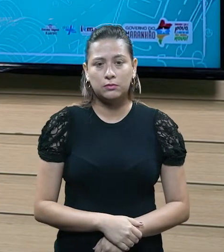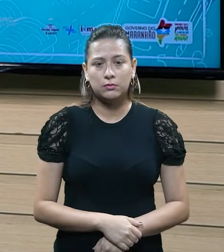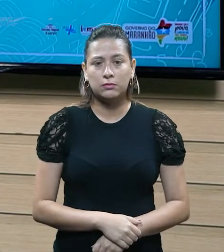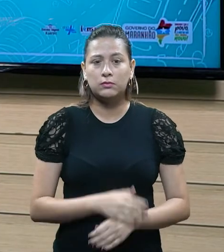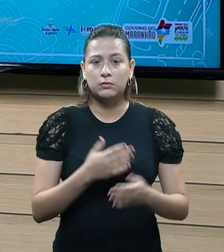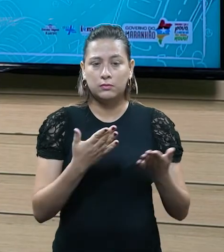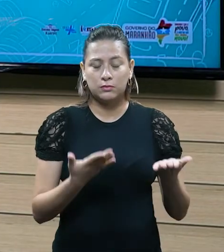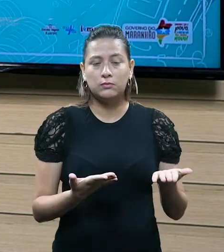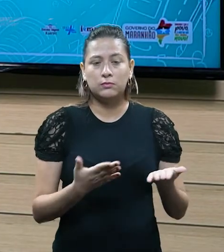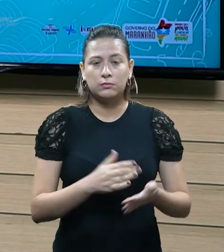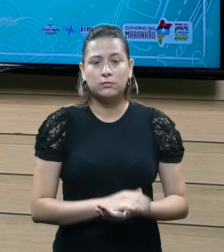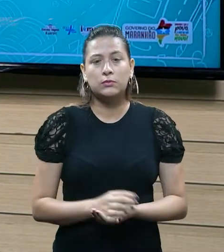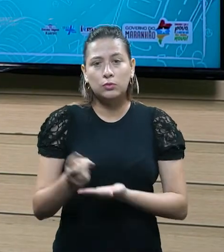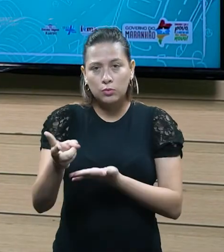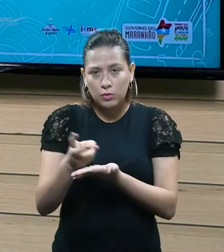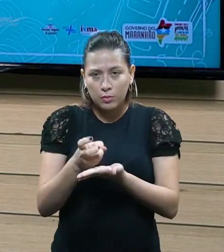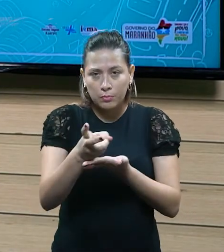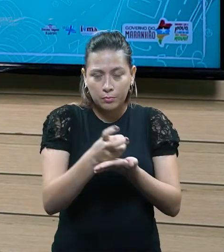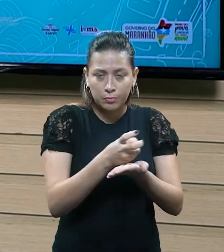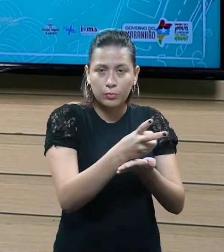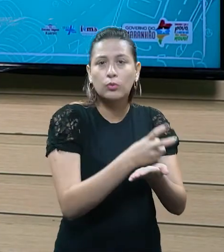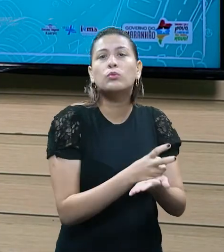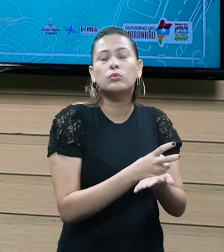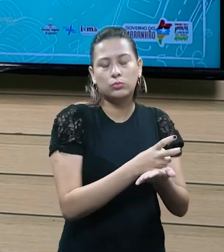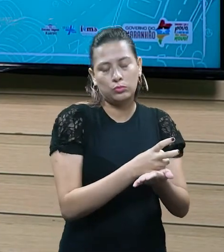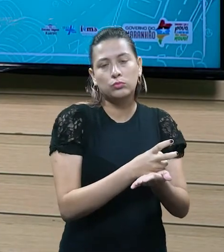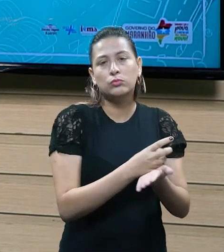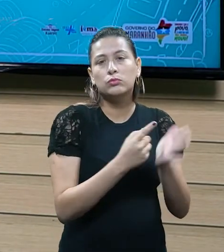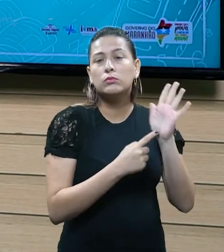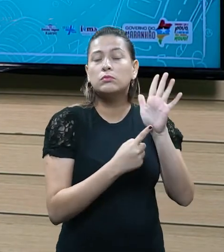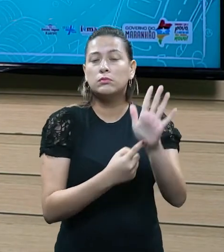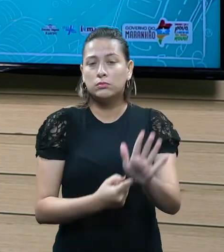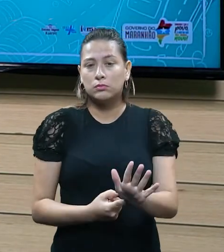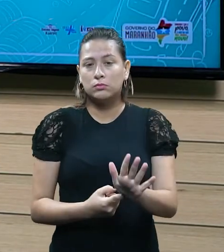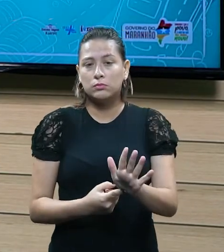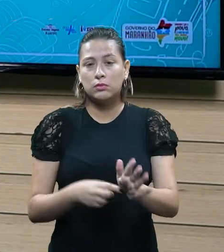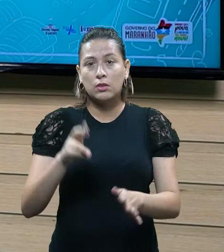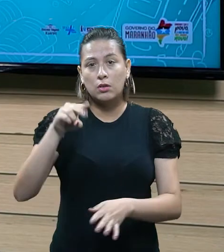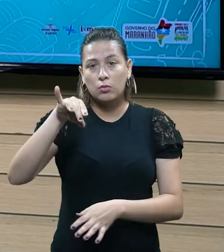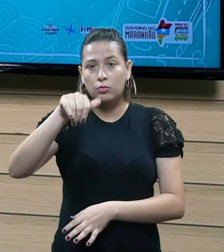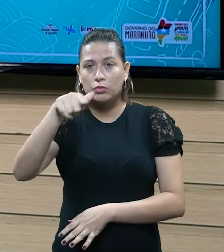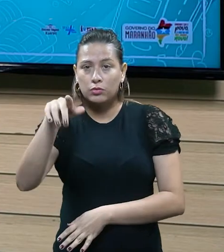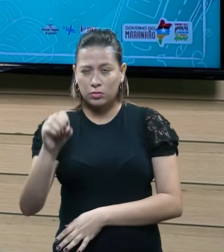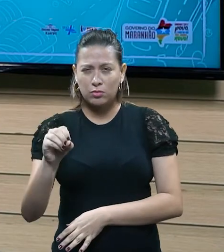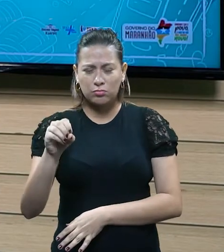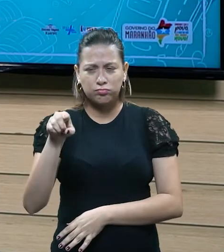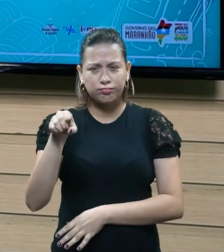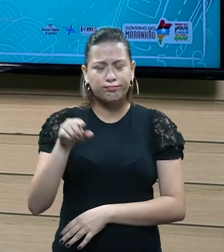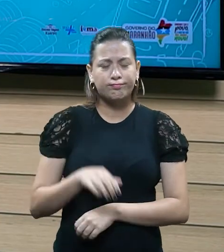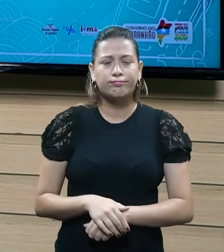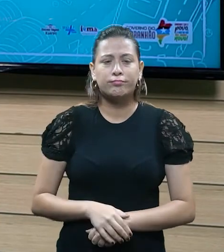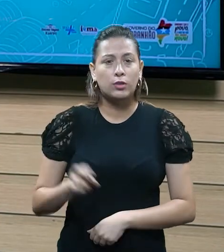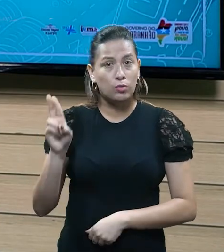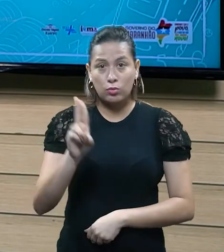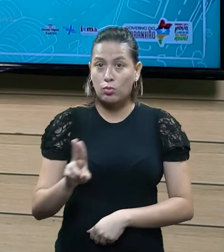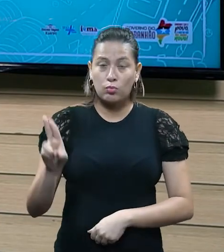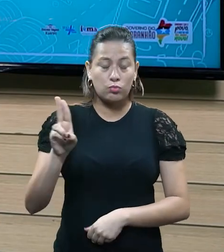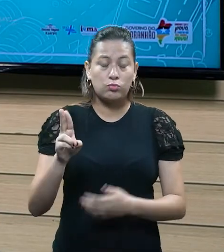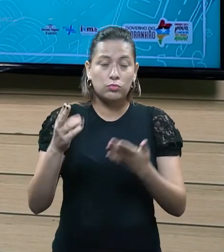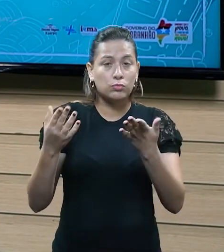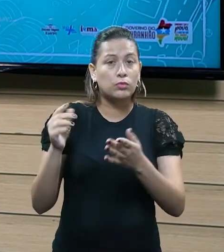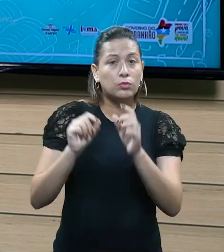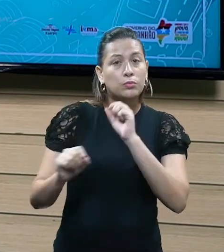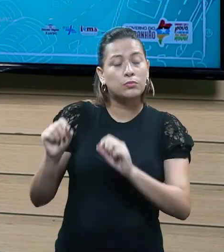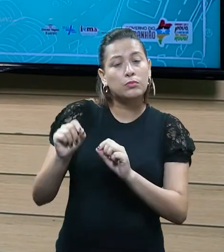da União, instituir, né, o imposto sobre grandes fortunas. a União, ela não faz uso, né, desse